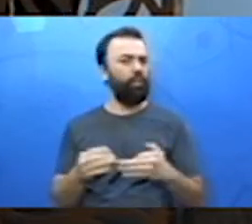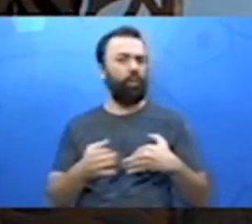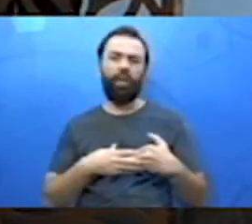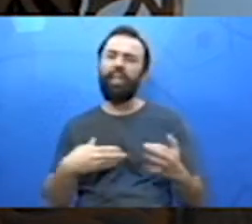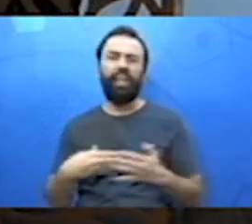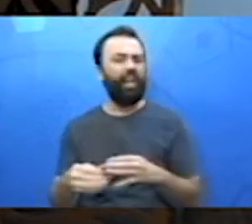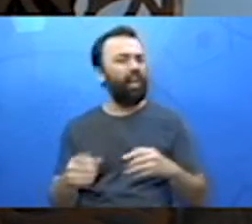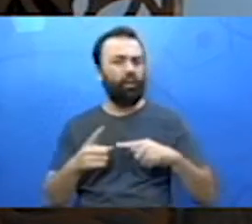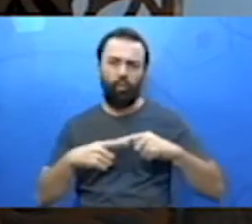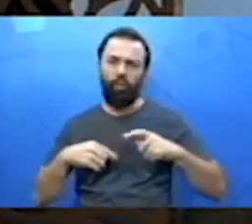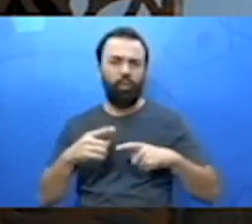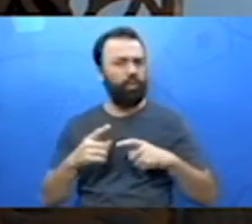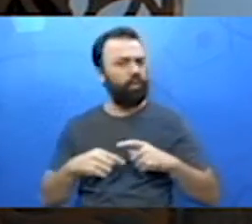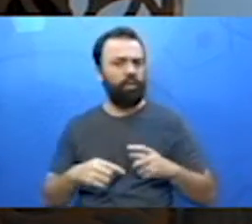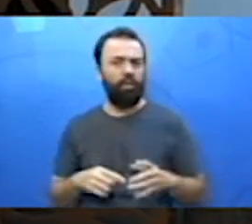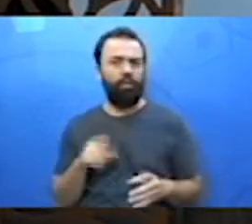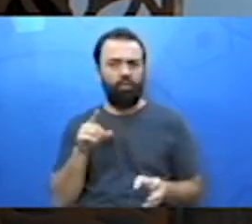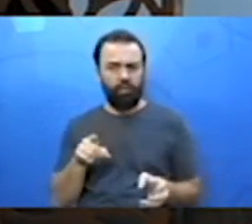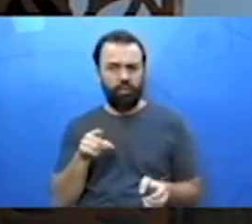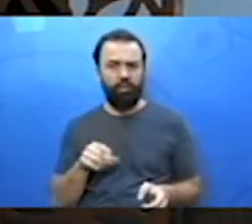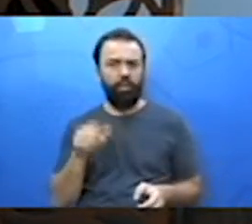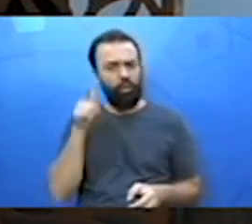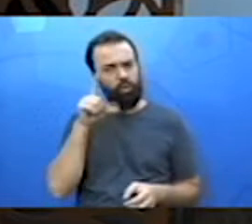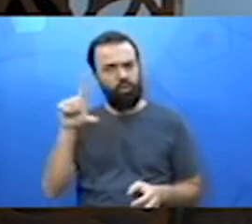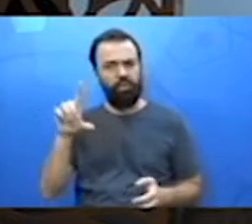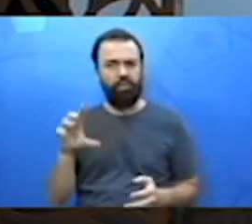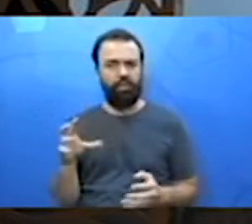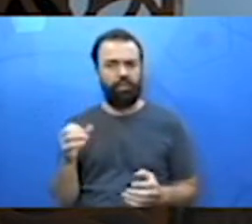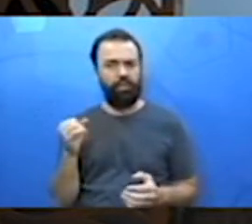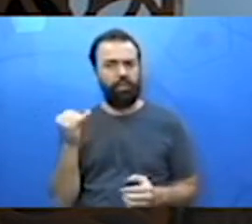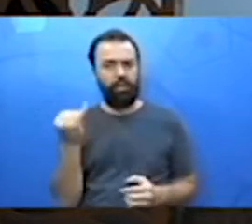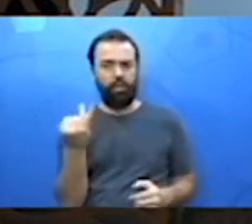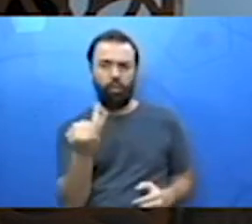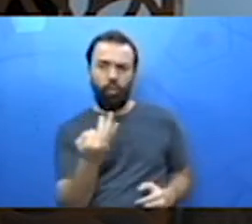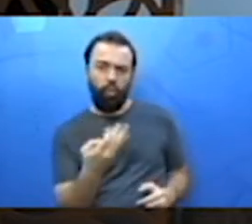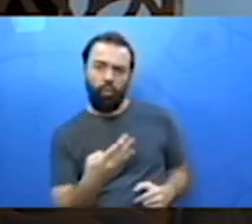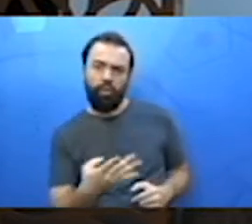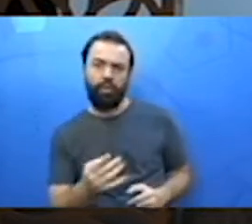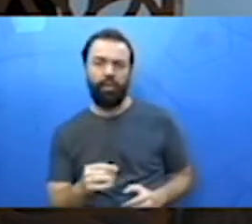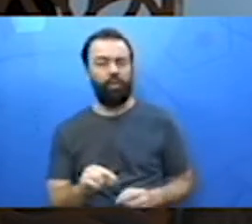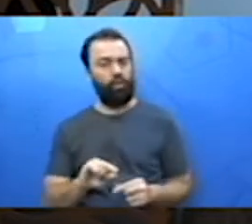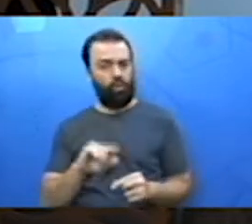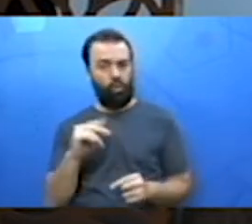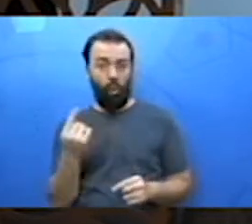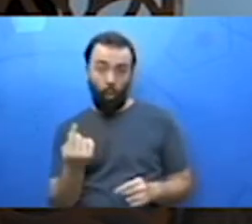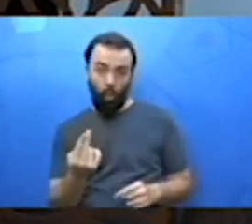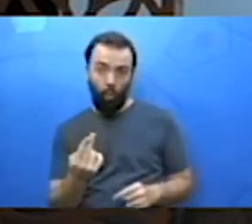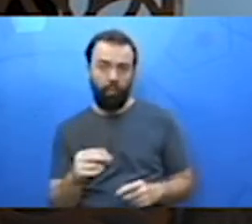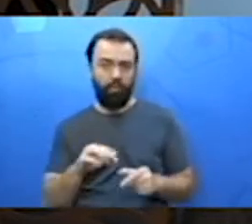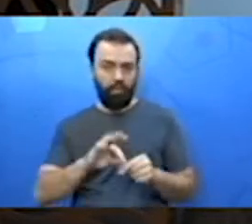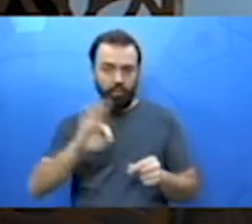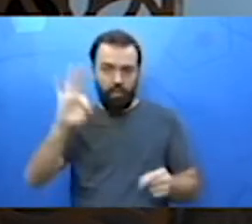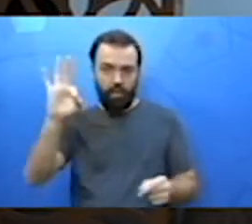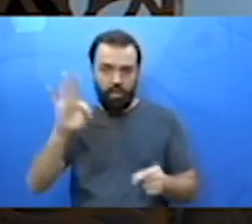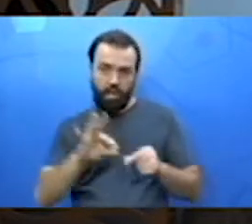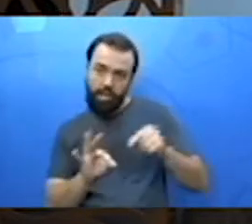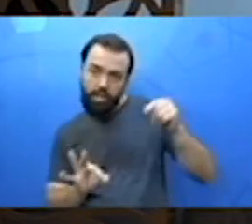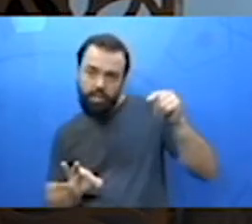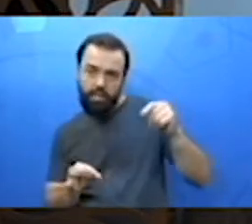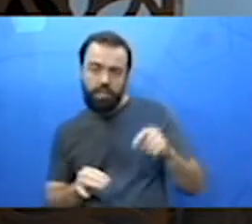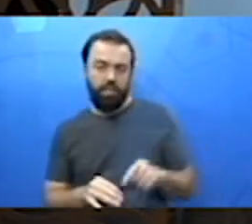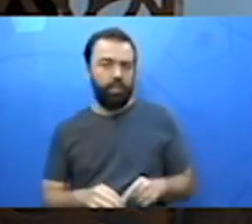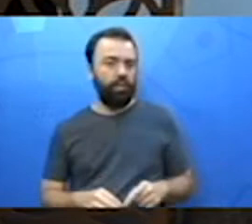como o tempo, a velocidade, o comprimento, preço, a idade, a temperatura